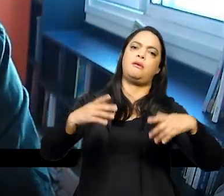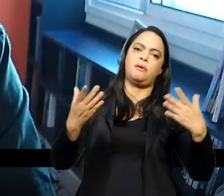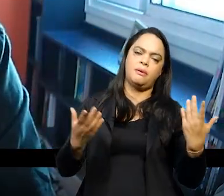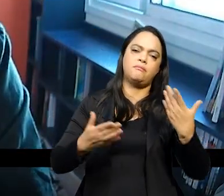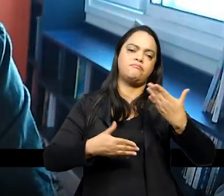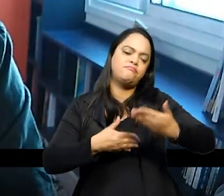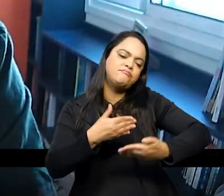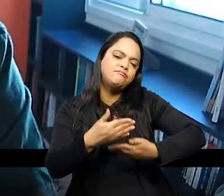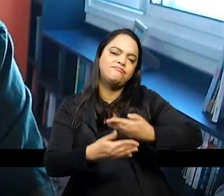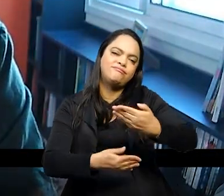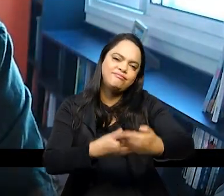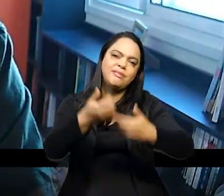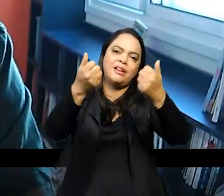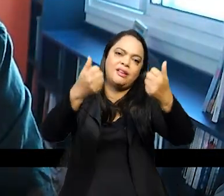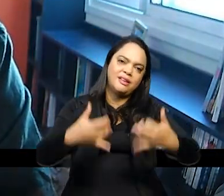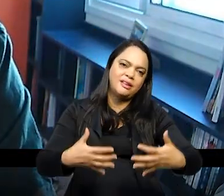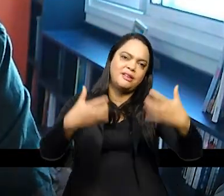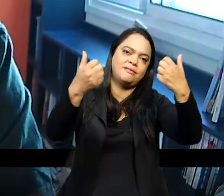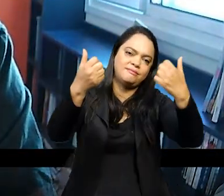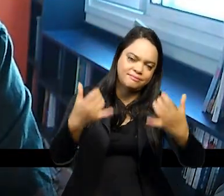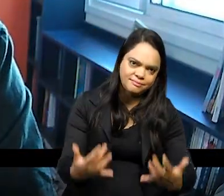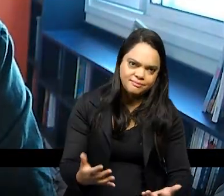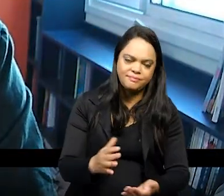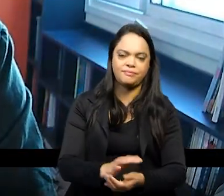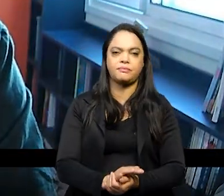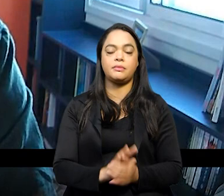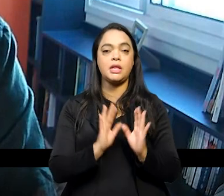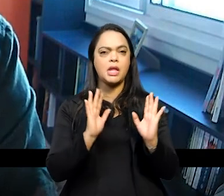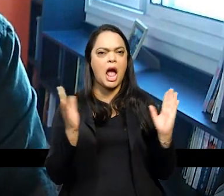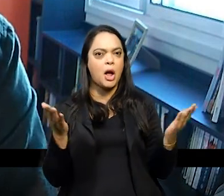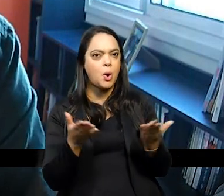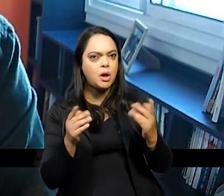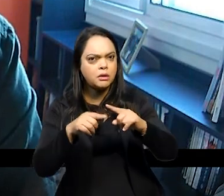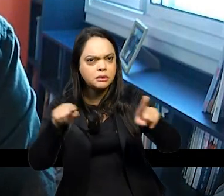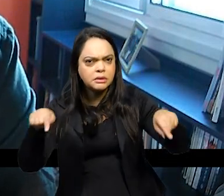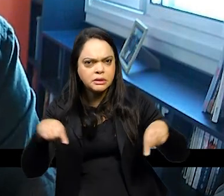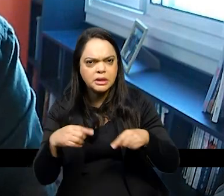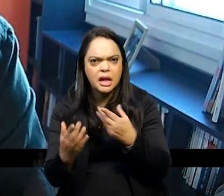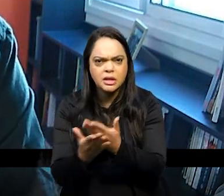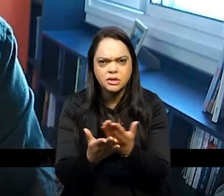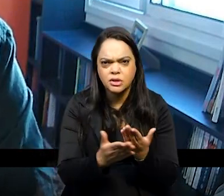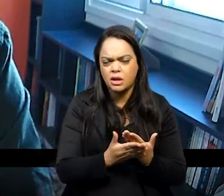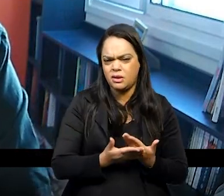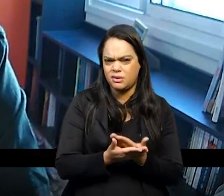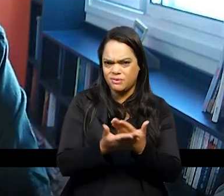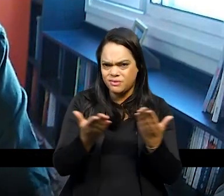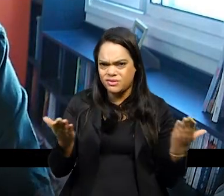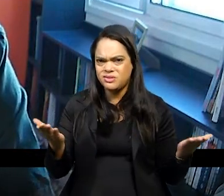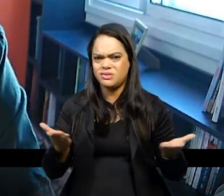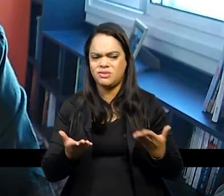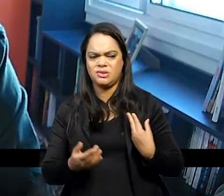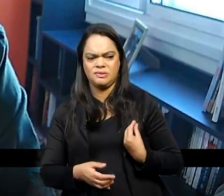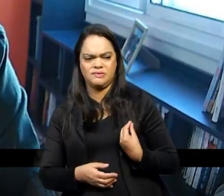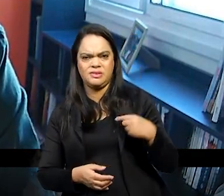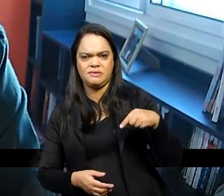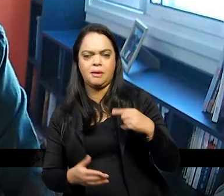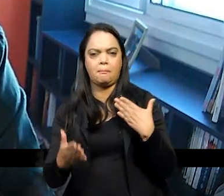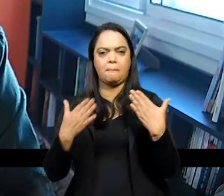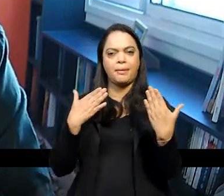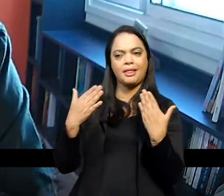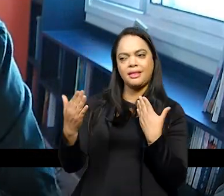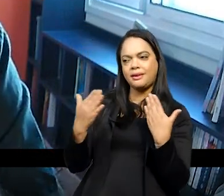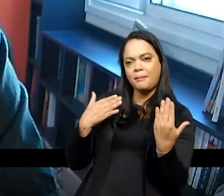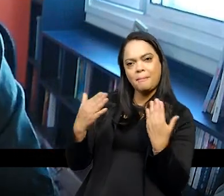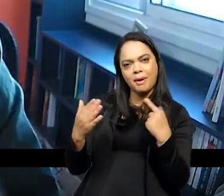vagar pois bem aí chegamos na sala de aula aí eu pergunto a vocês que estão aqui batendo esse papo comigo